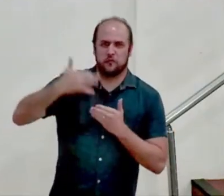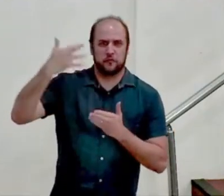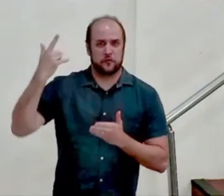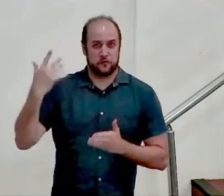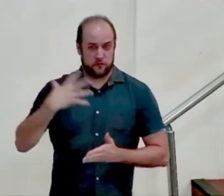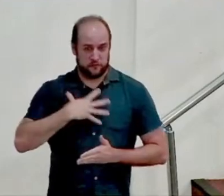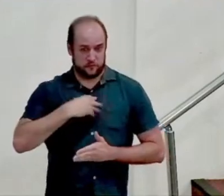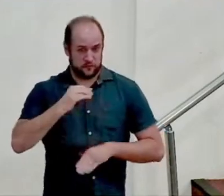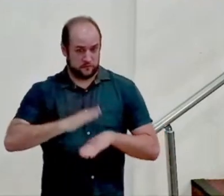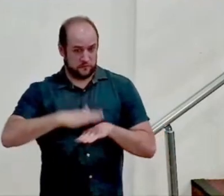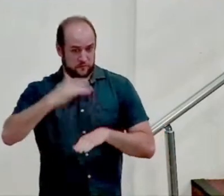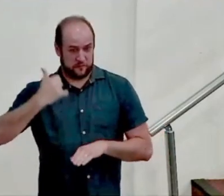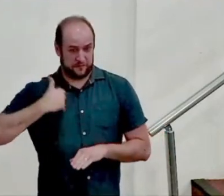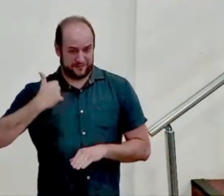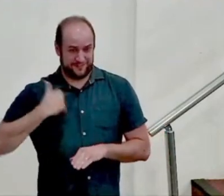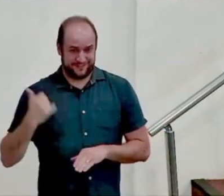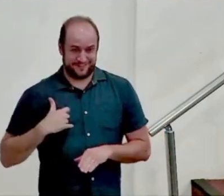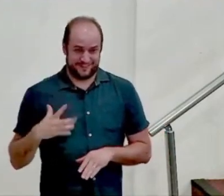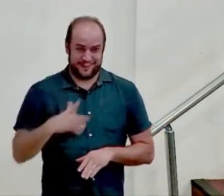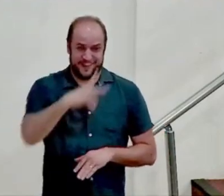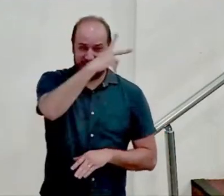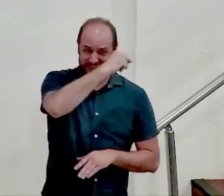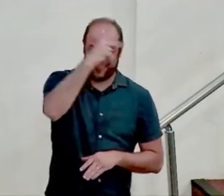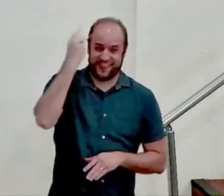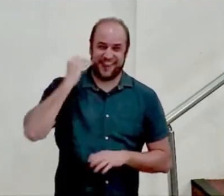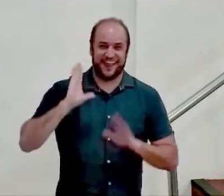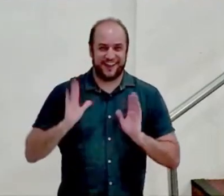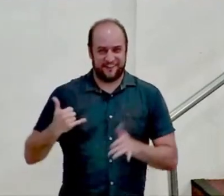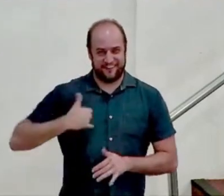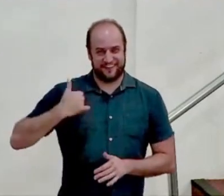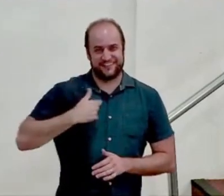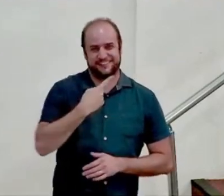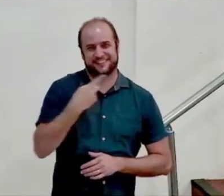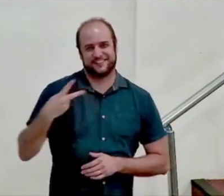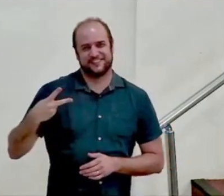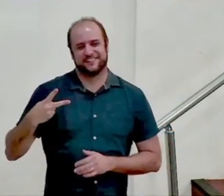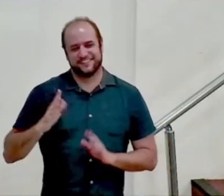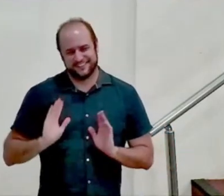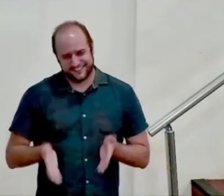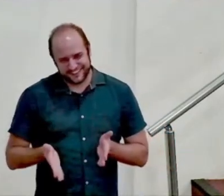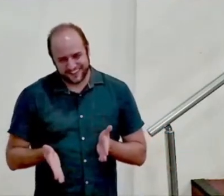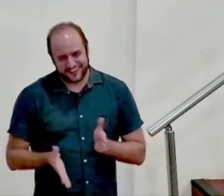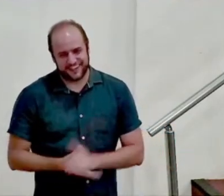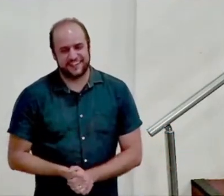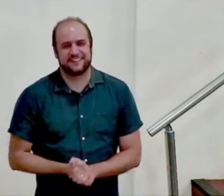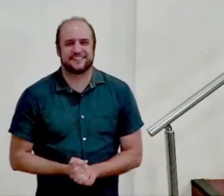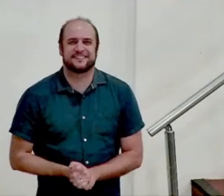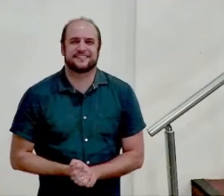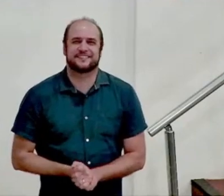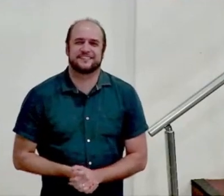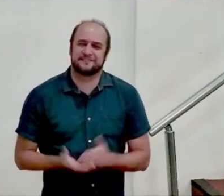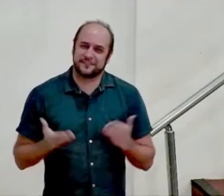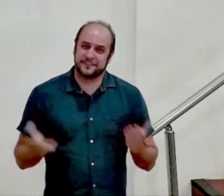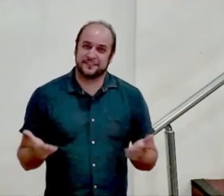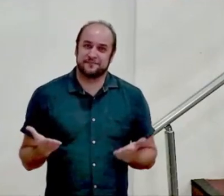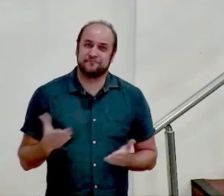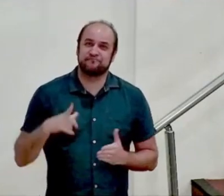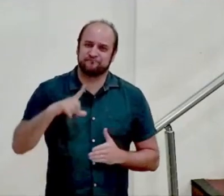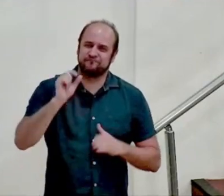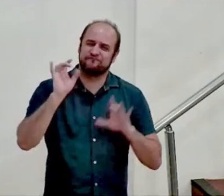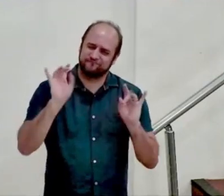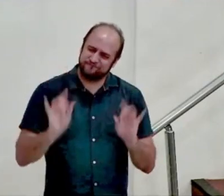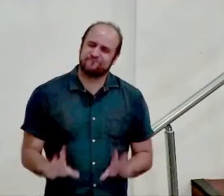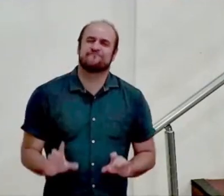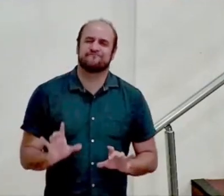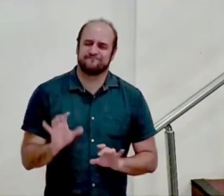velho agora entrando na adolescência, com 12 anos já e é um privilégio,